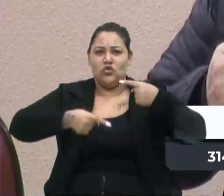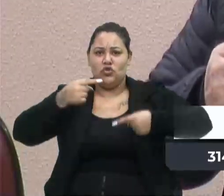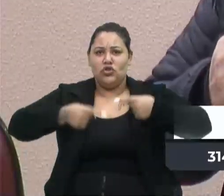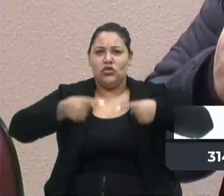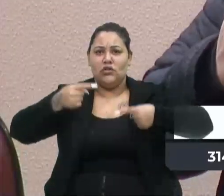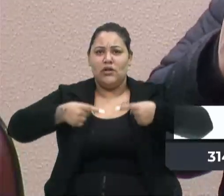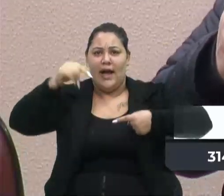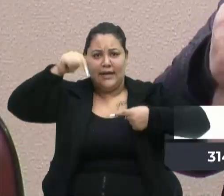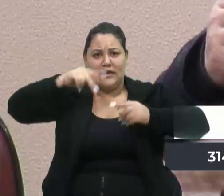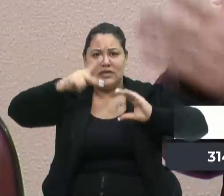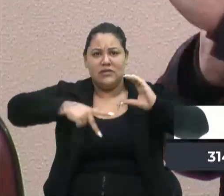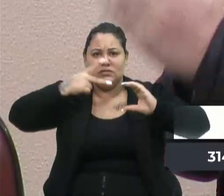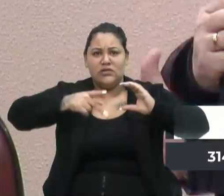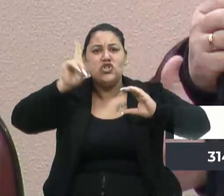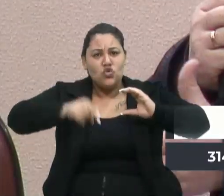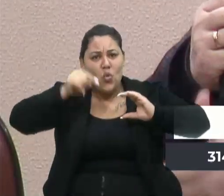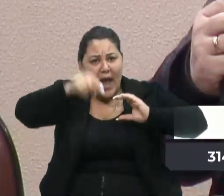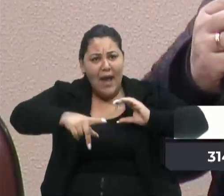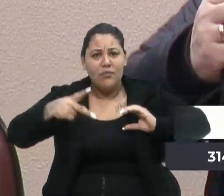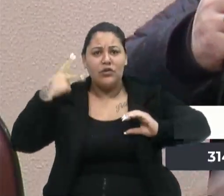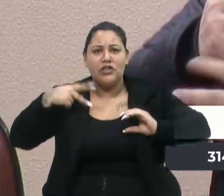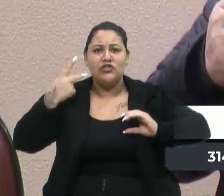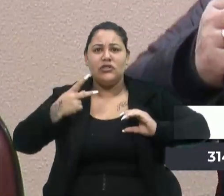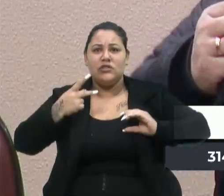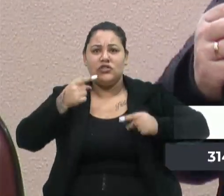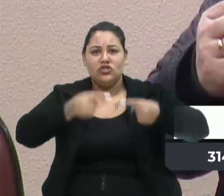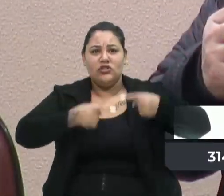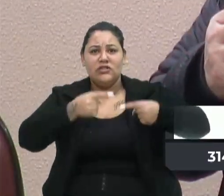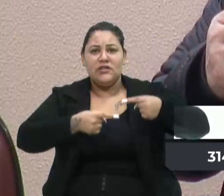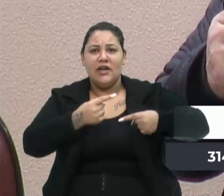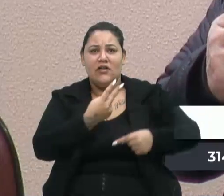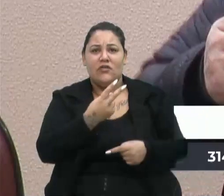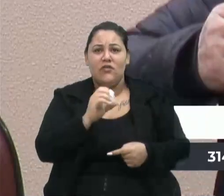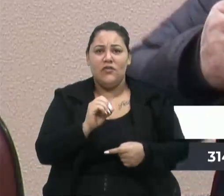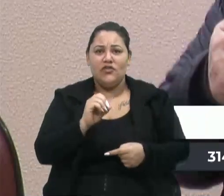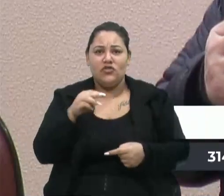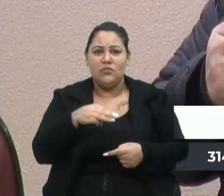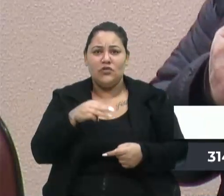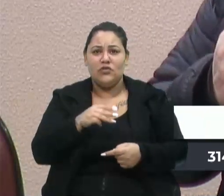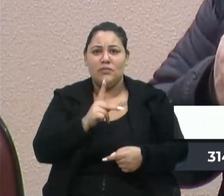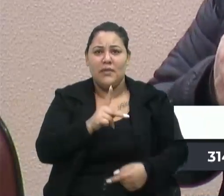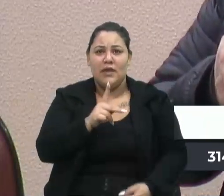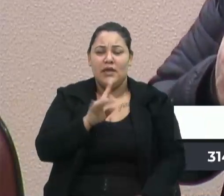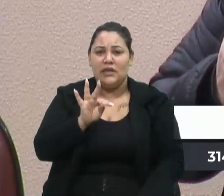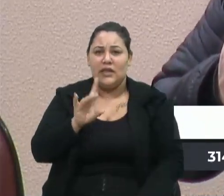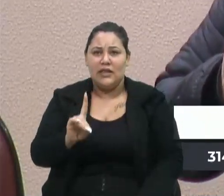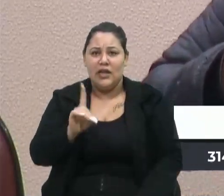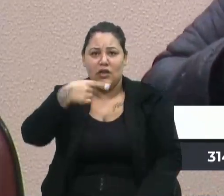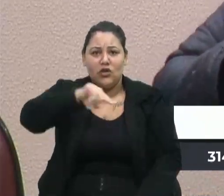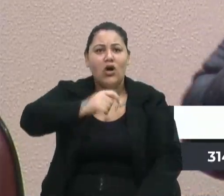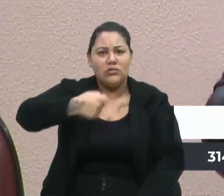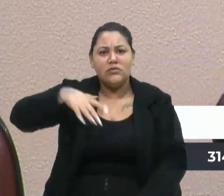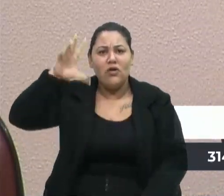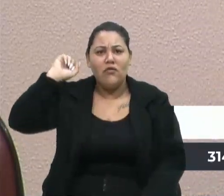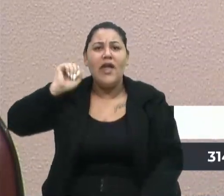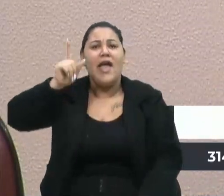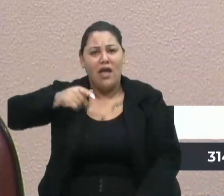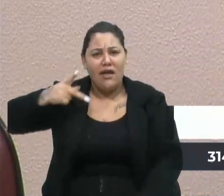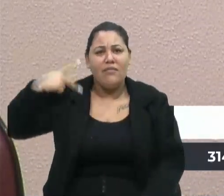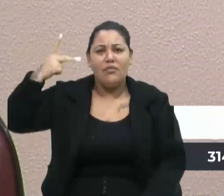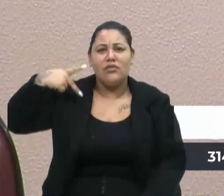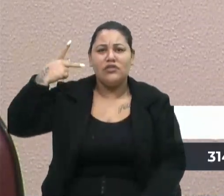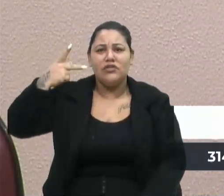isso é política. Esses dias vocês ficaram 20 minutos brigando sobre o PDT aqui, e nós tivemos que escutar. Então, é política,